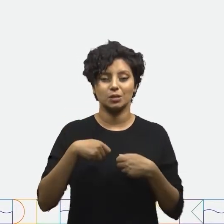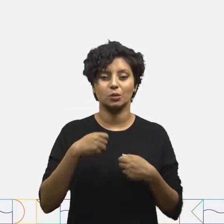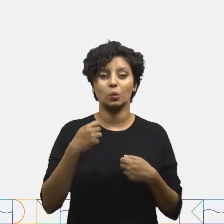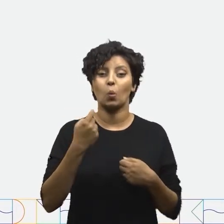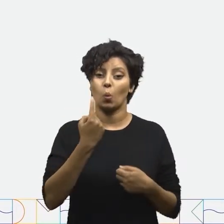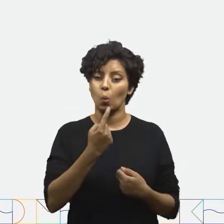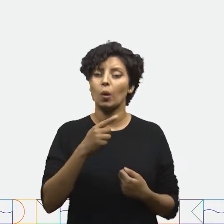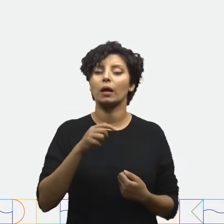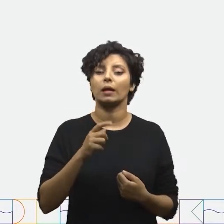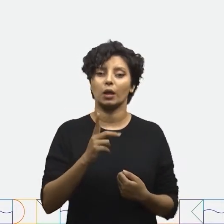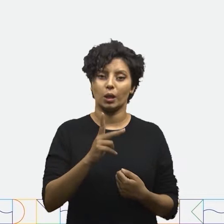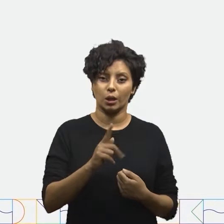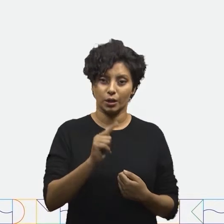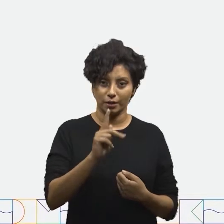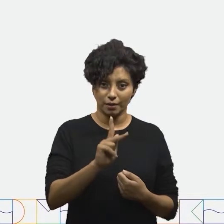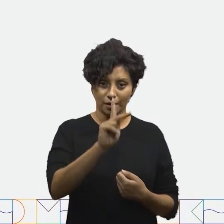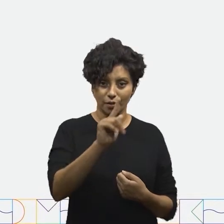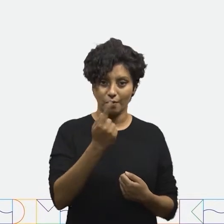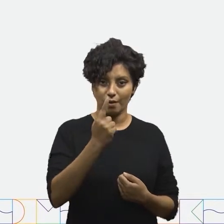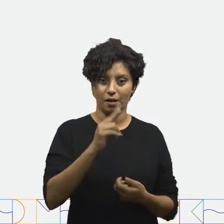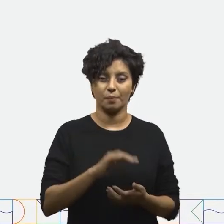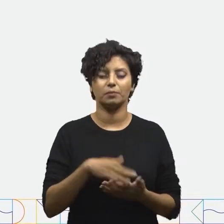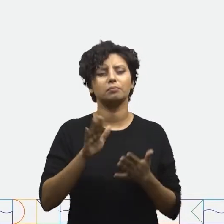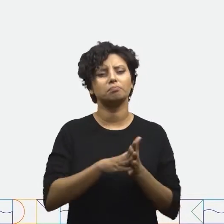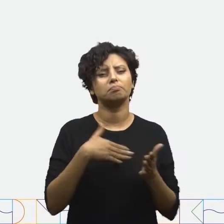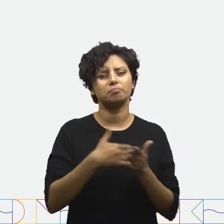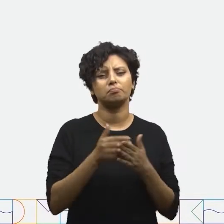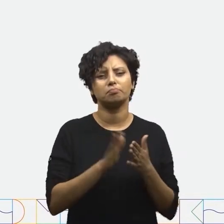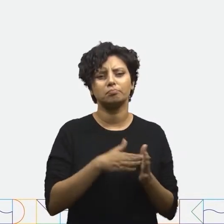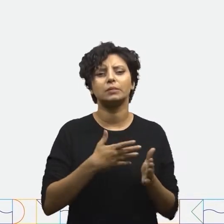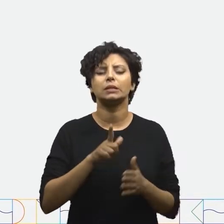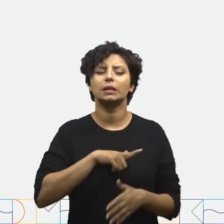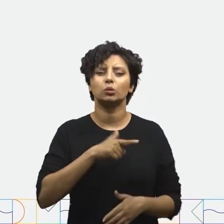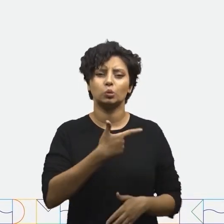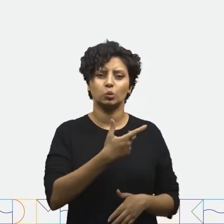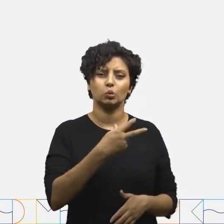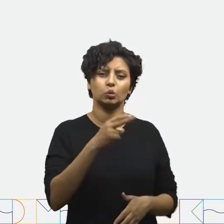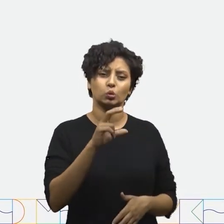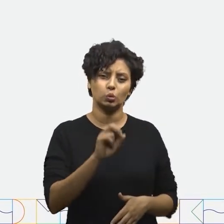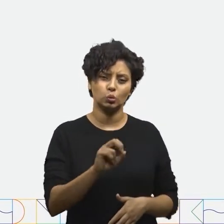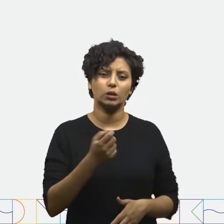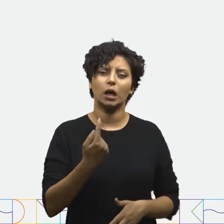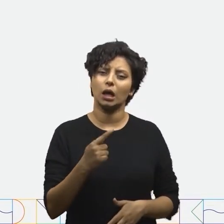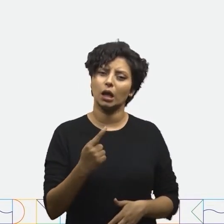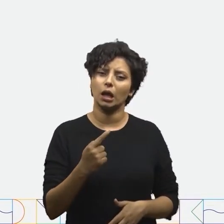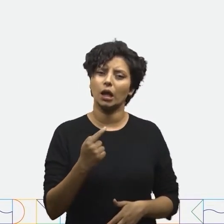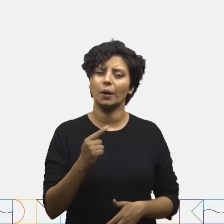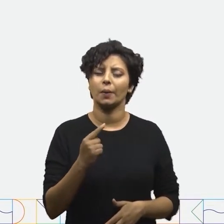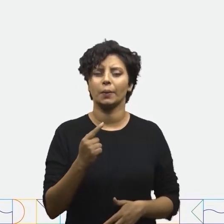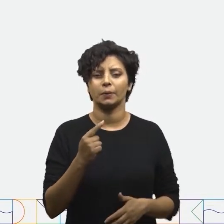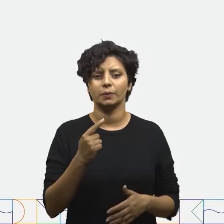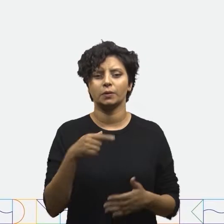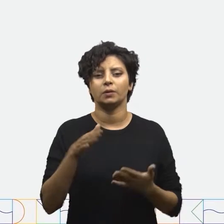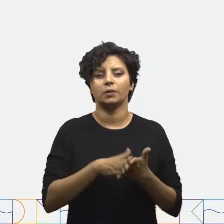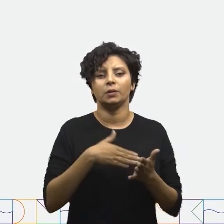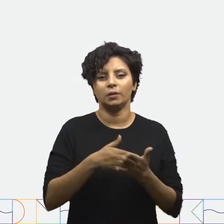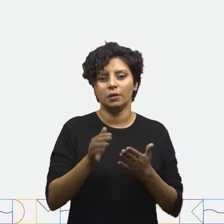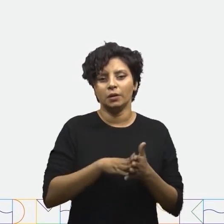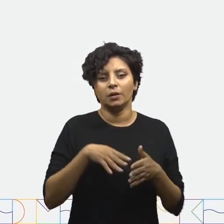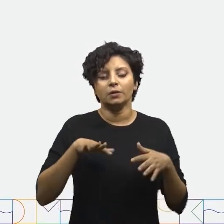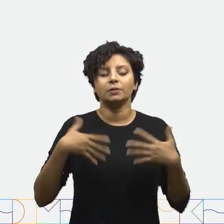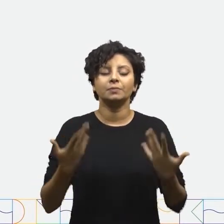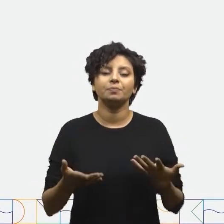um quilograma de leite. E a margarina? Eu tenho 250 gramas de margarina.